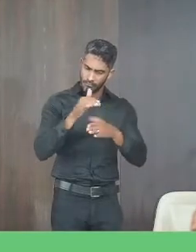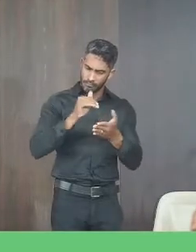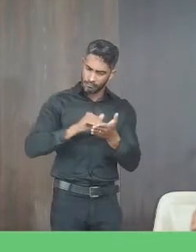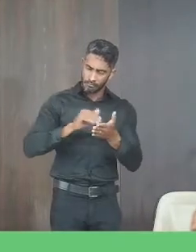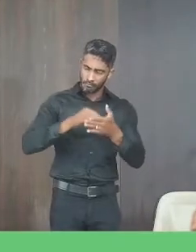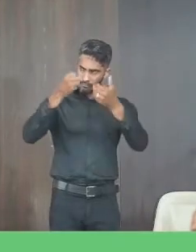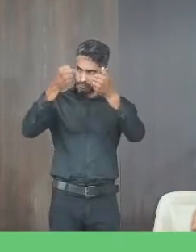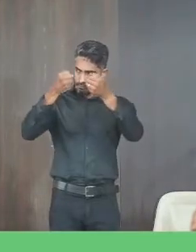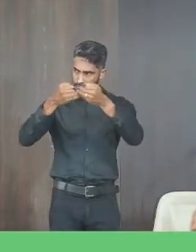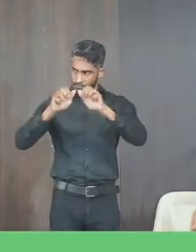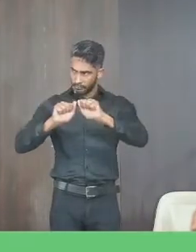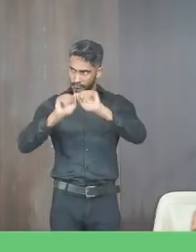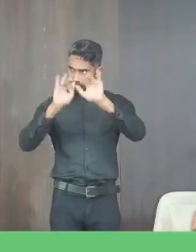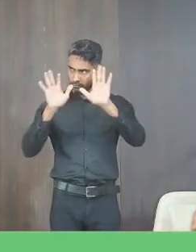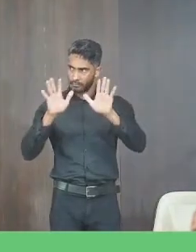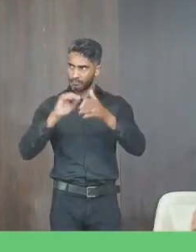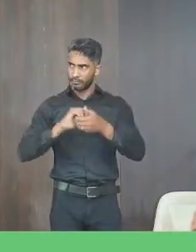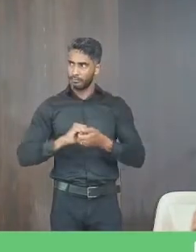esclarecer